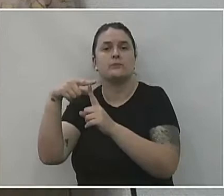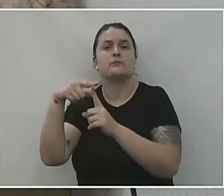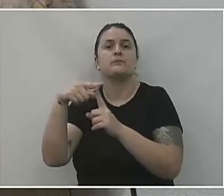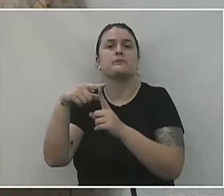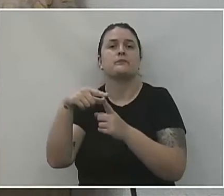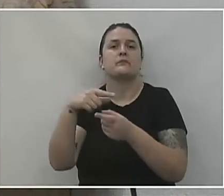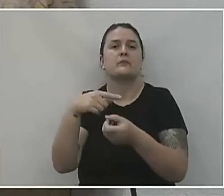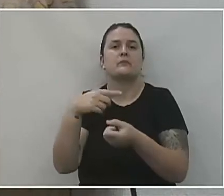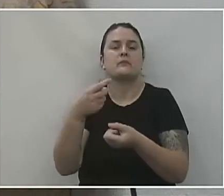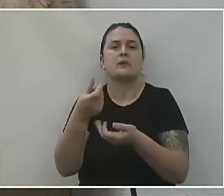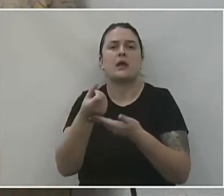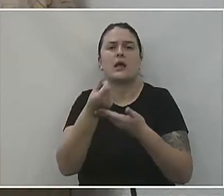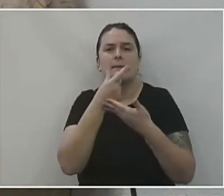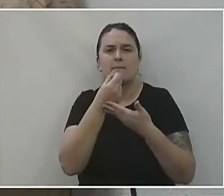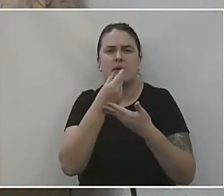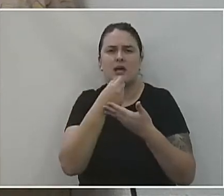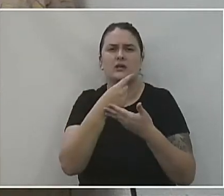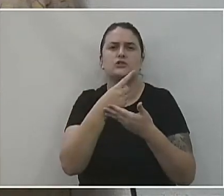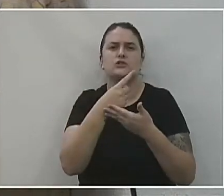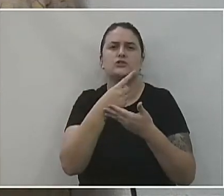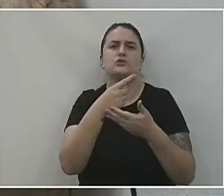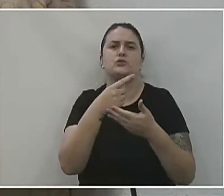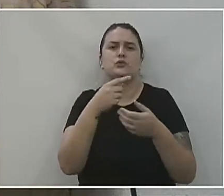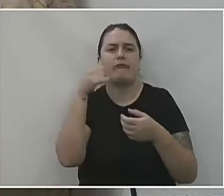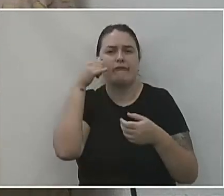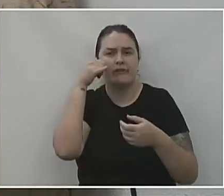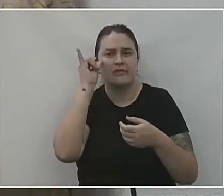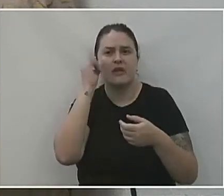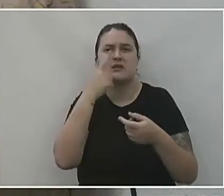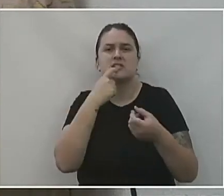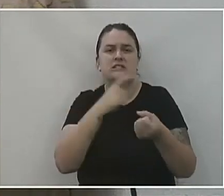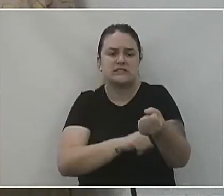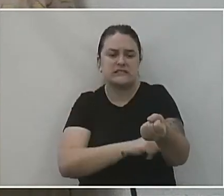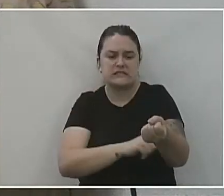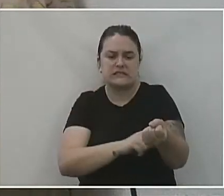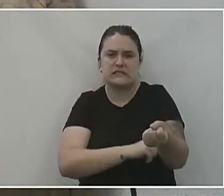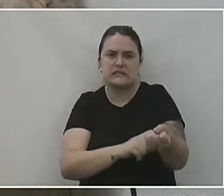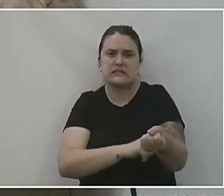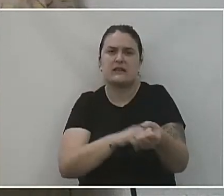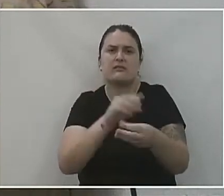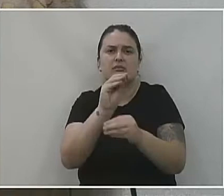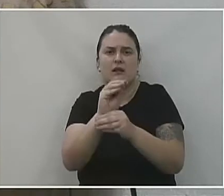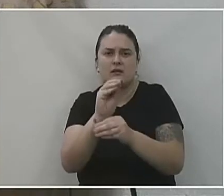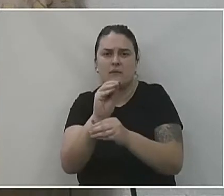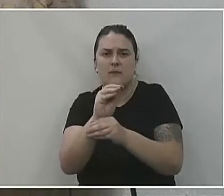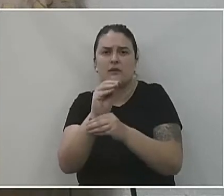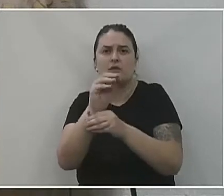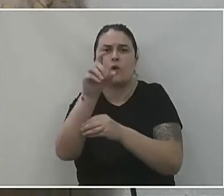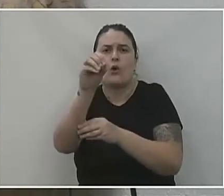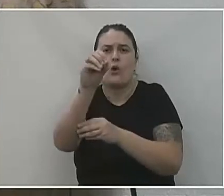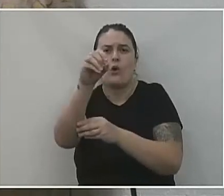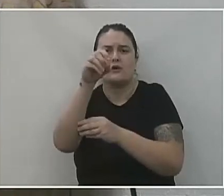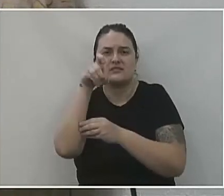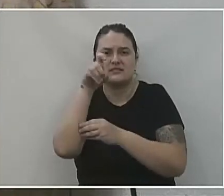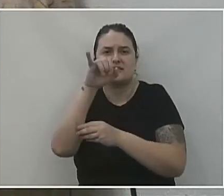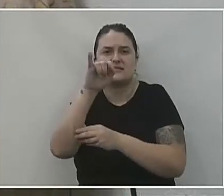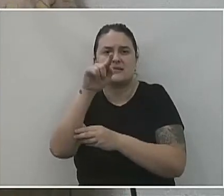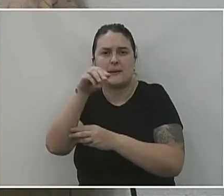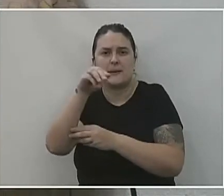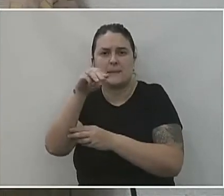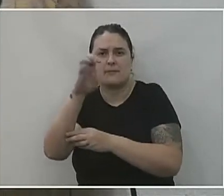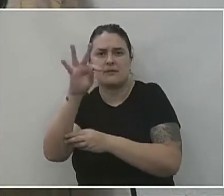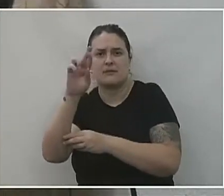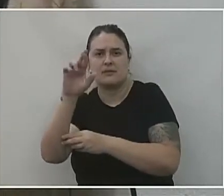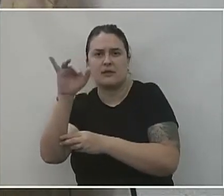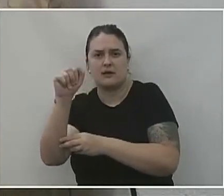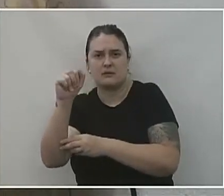por exemplo, para impedir a coagulação do sangue, tratamento com oximetria, dessa